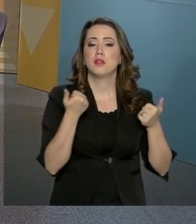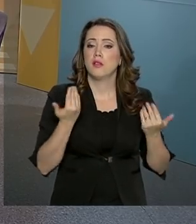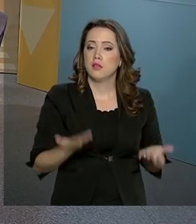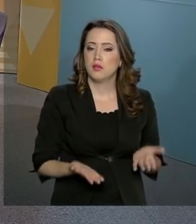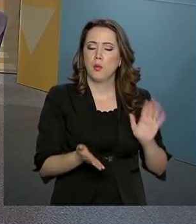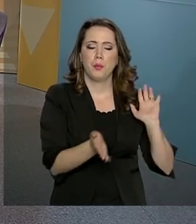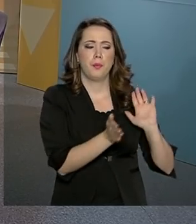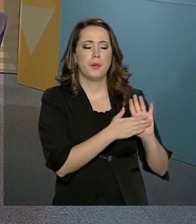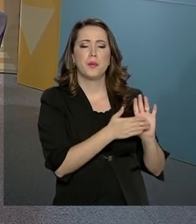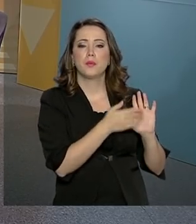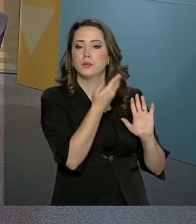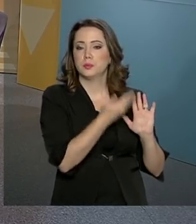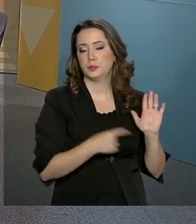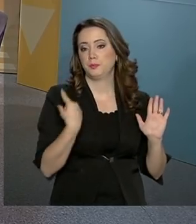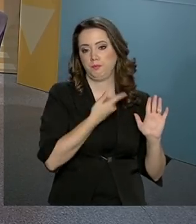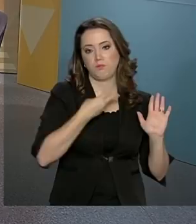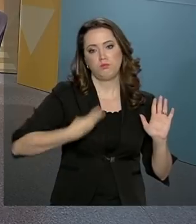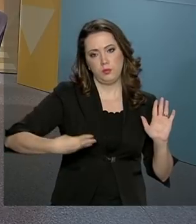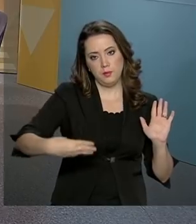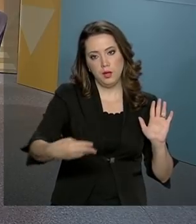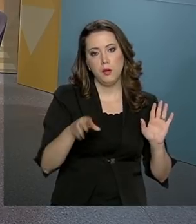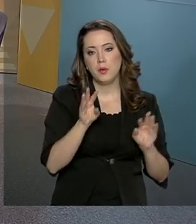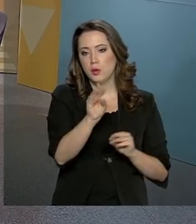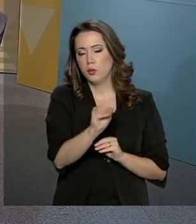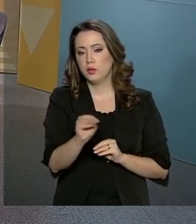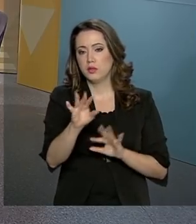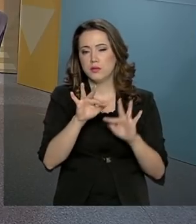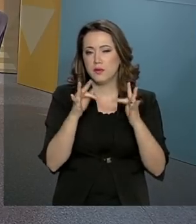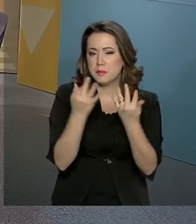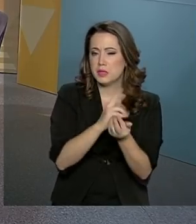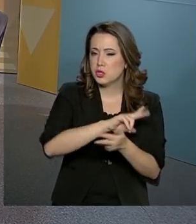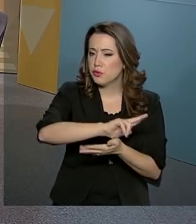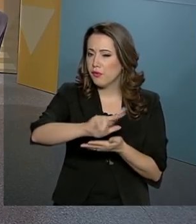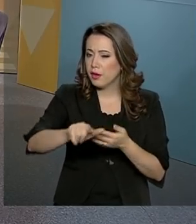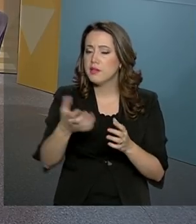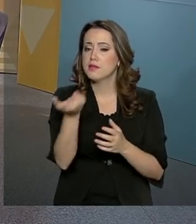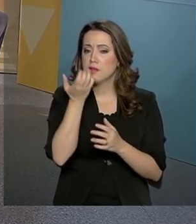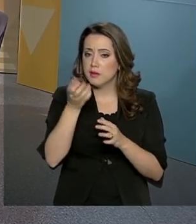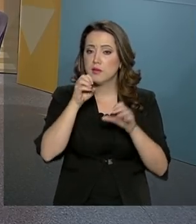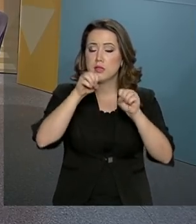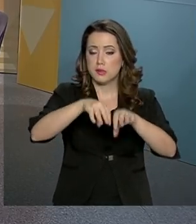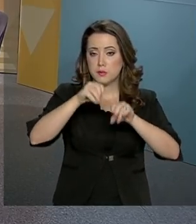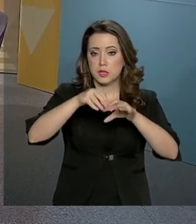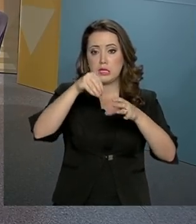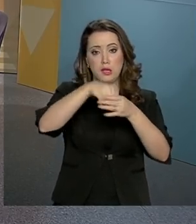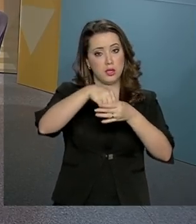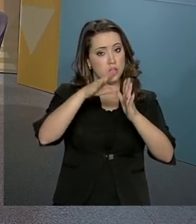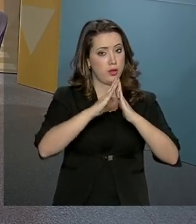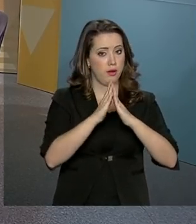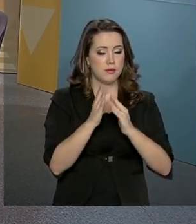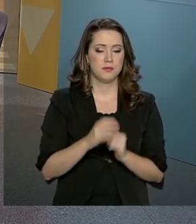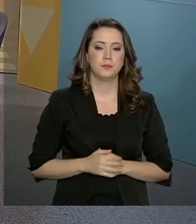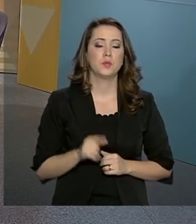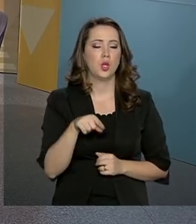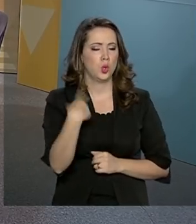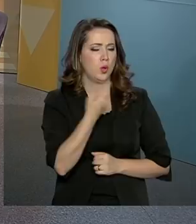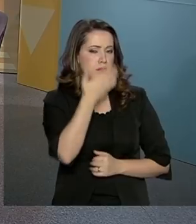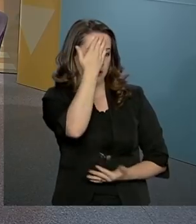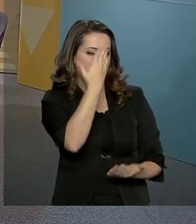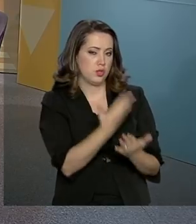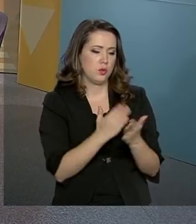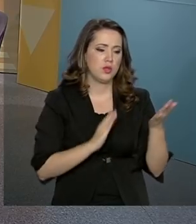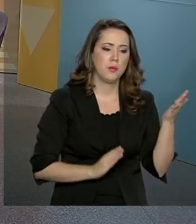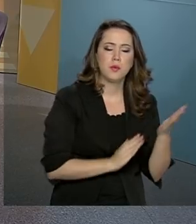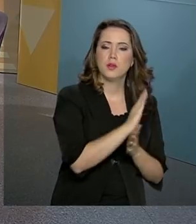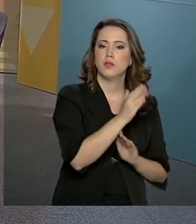proposta do nosso Ministério para atender as demandas de muitas famílias. E acreditamos que tão logo isso seja aprovado pelo